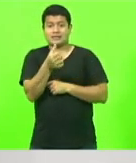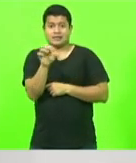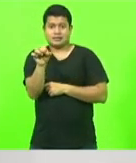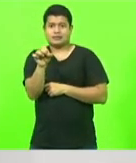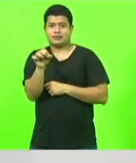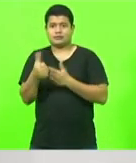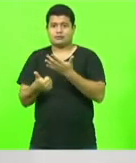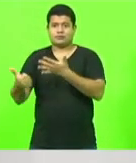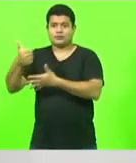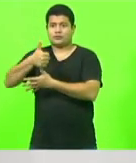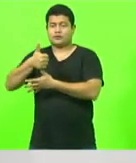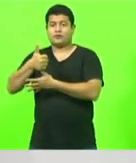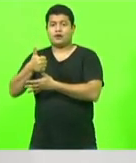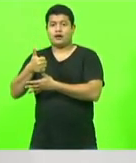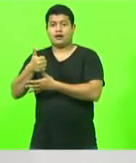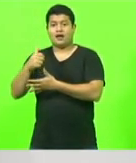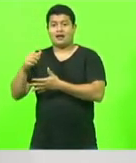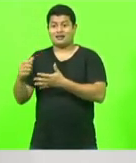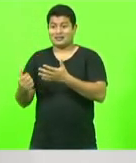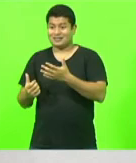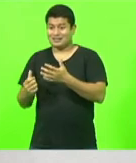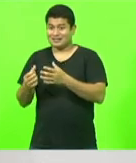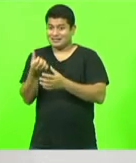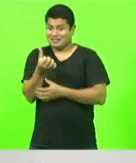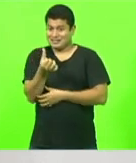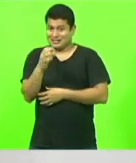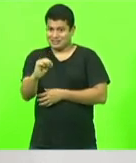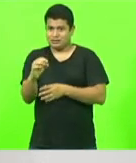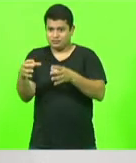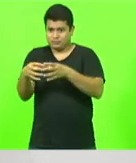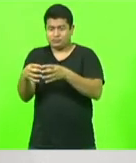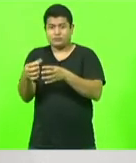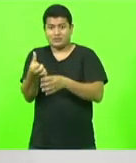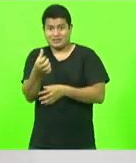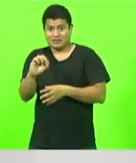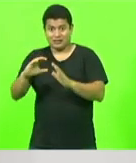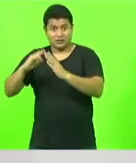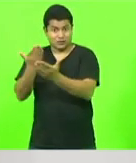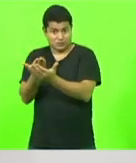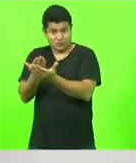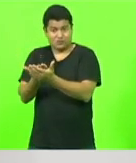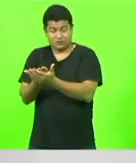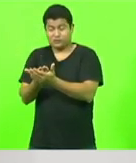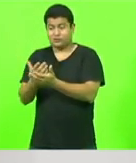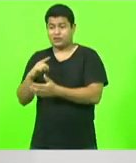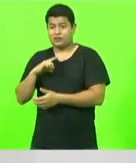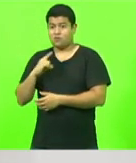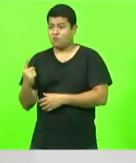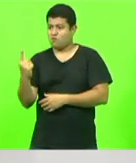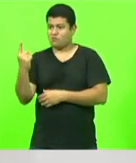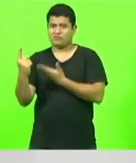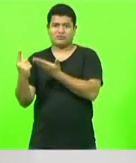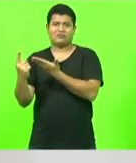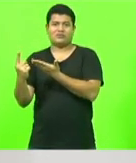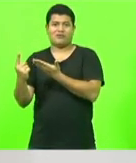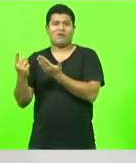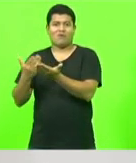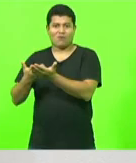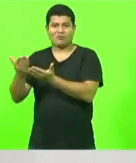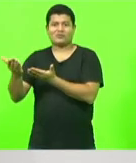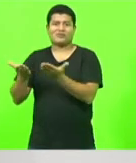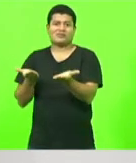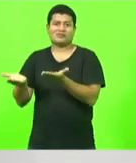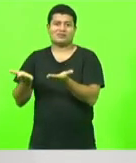59? Para todas as outras 59 as respostas foram iguais.